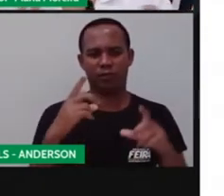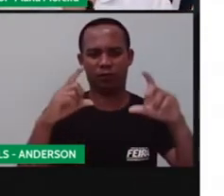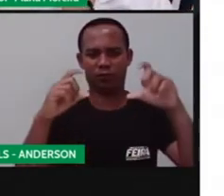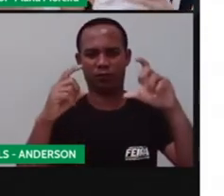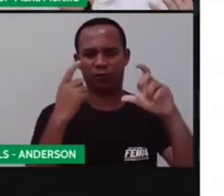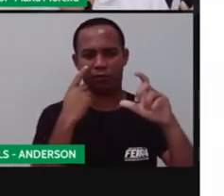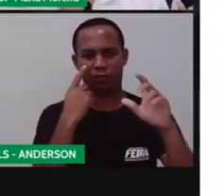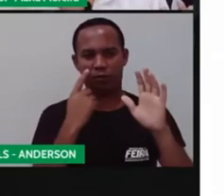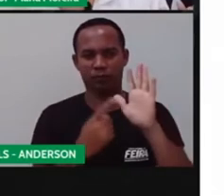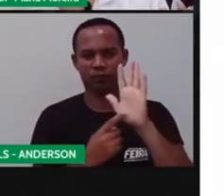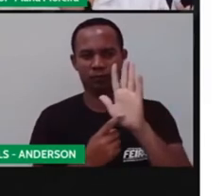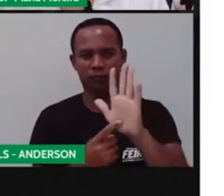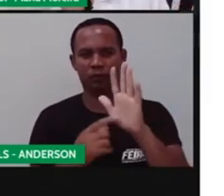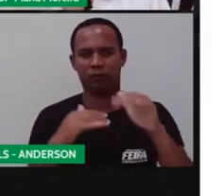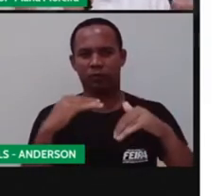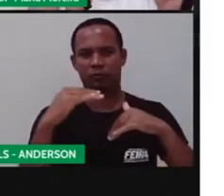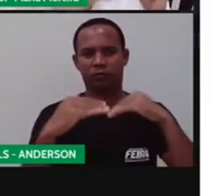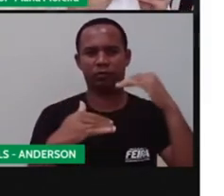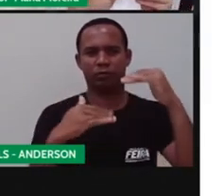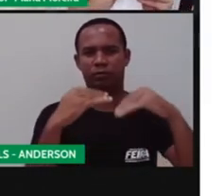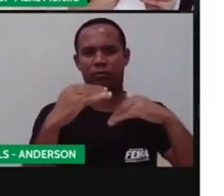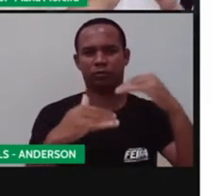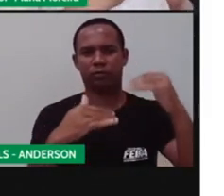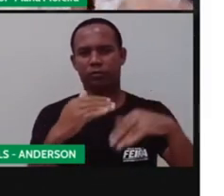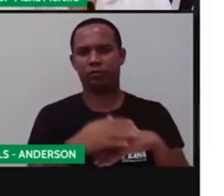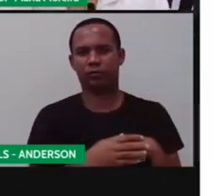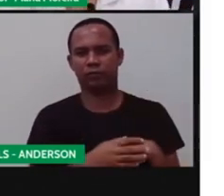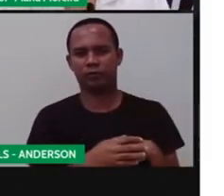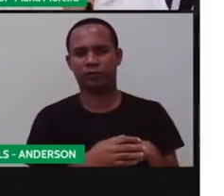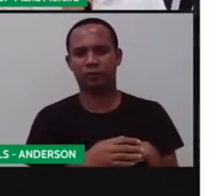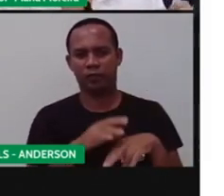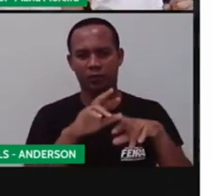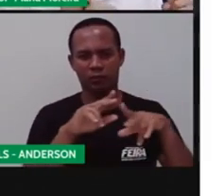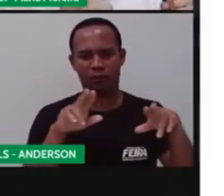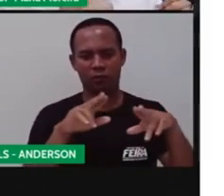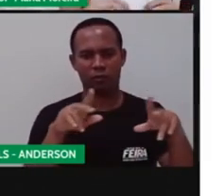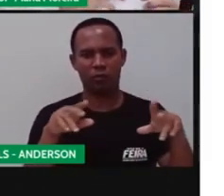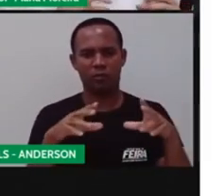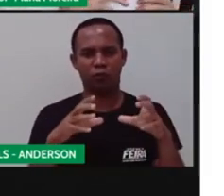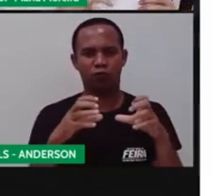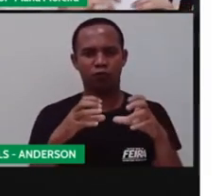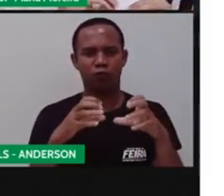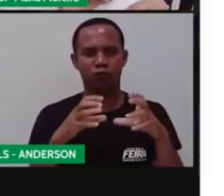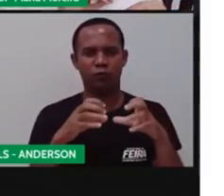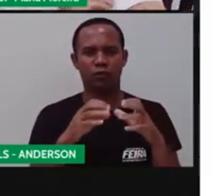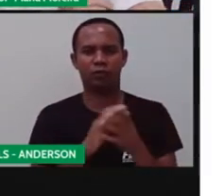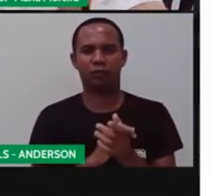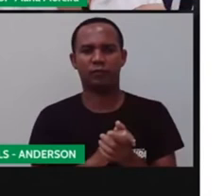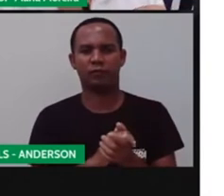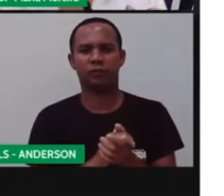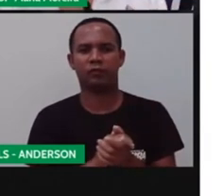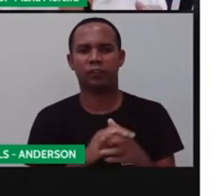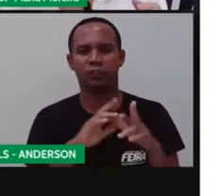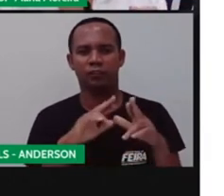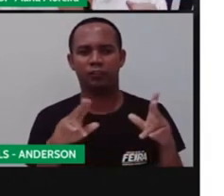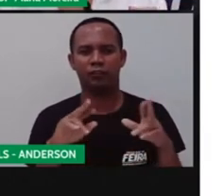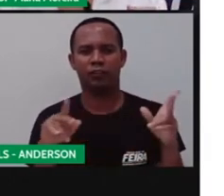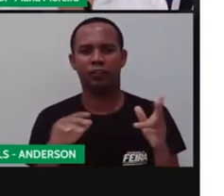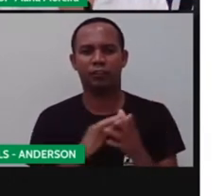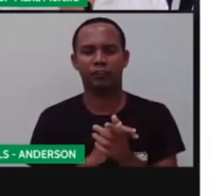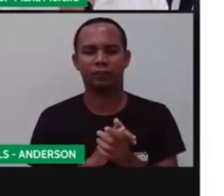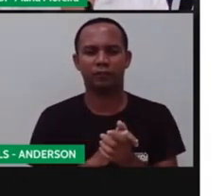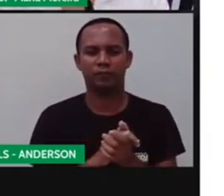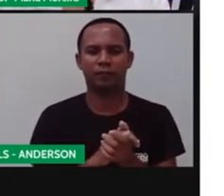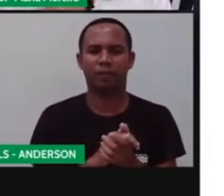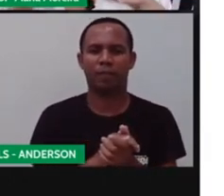mostrar o seguinte. A evolução mesmo. O material que era feito, o ursinho de pelúcia, era até o enchimento. Eles eram mais